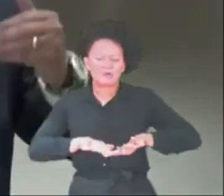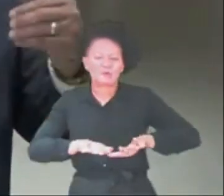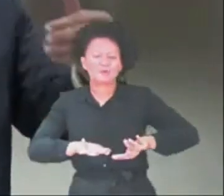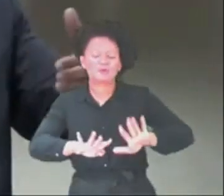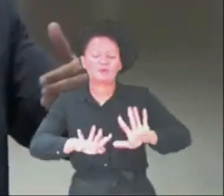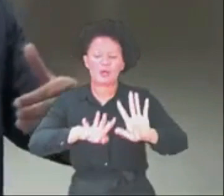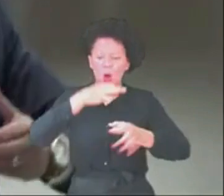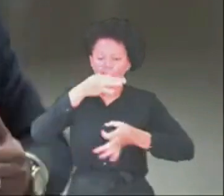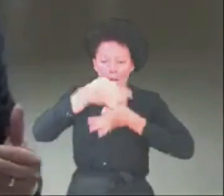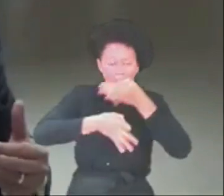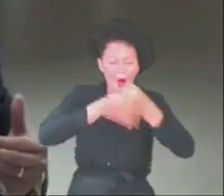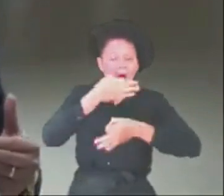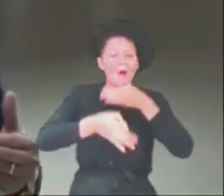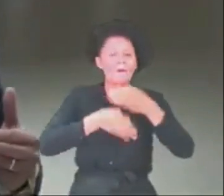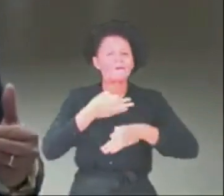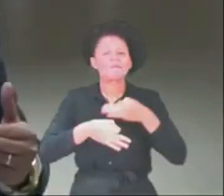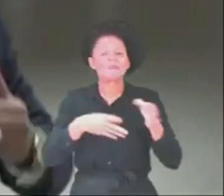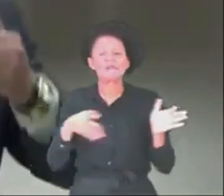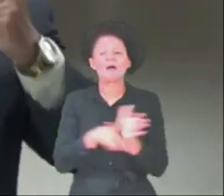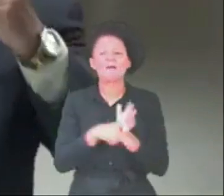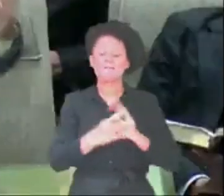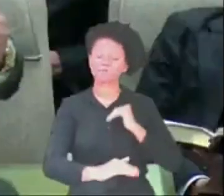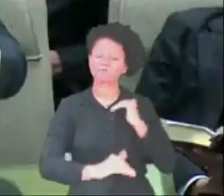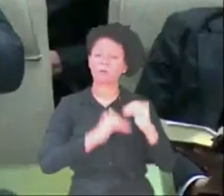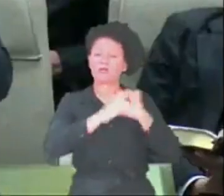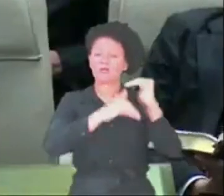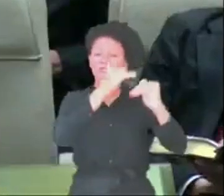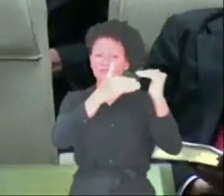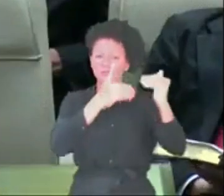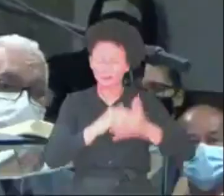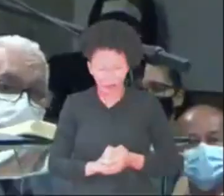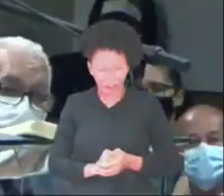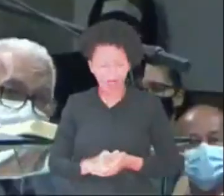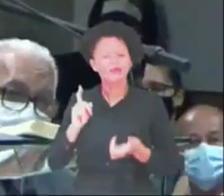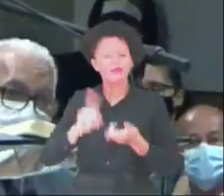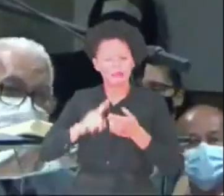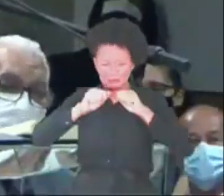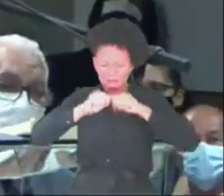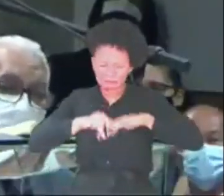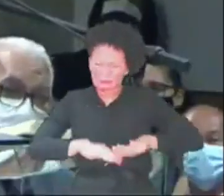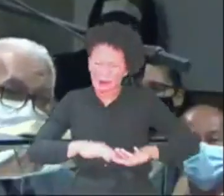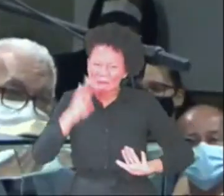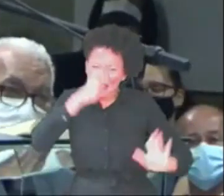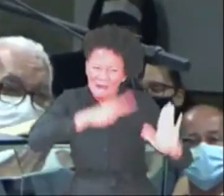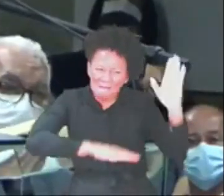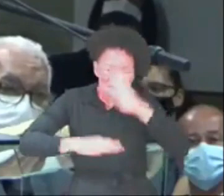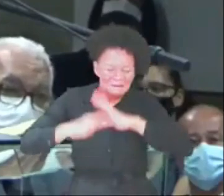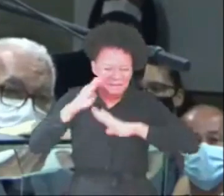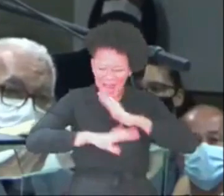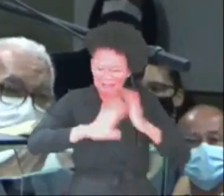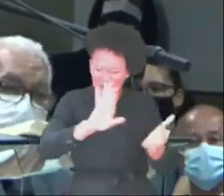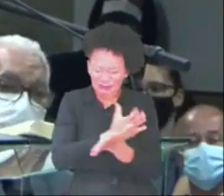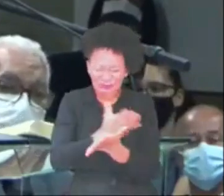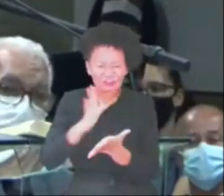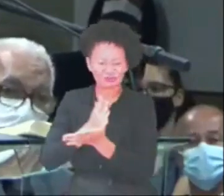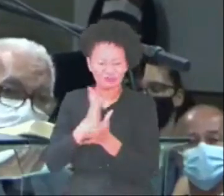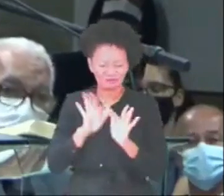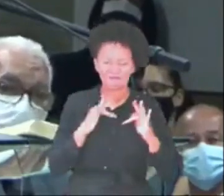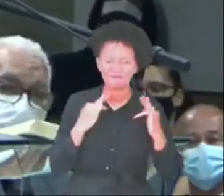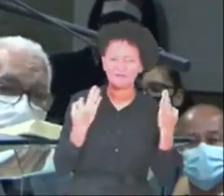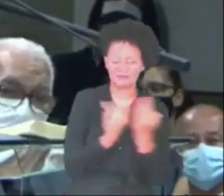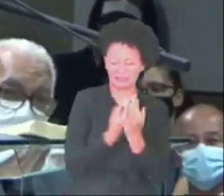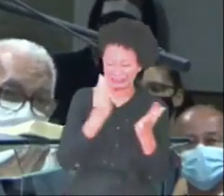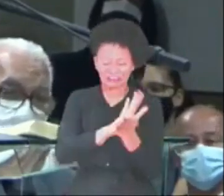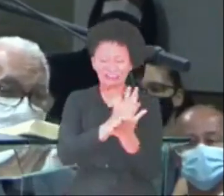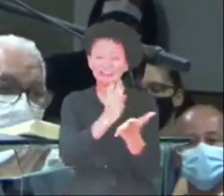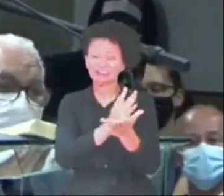progressistas. Para espalhar as ideias malignas de destruir a família, de destruir a